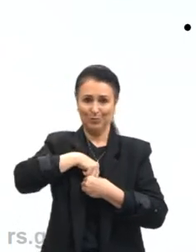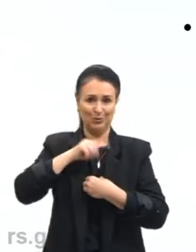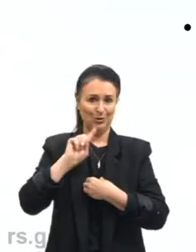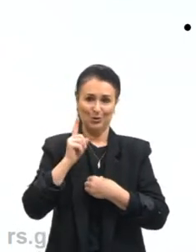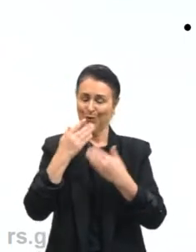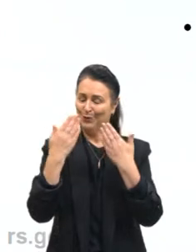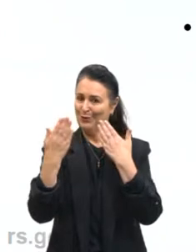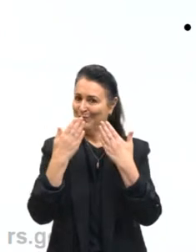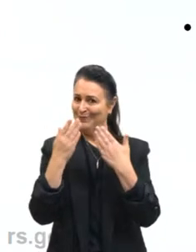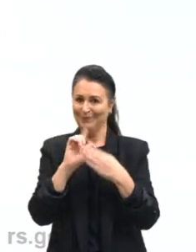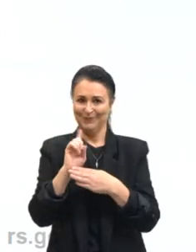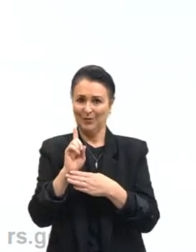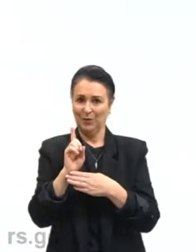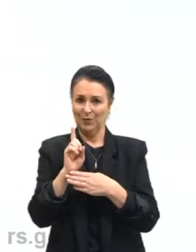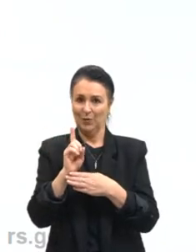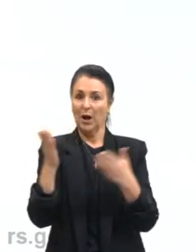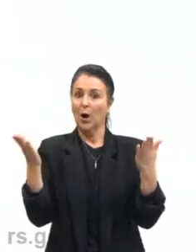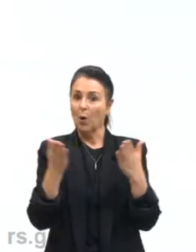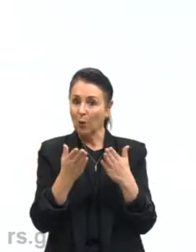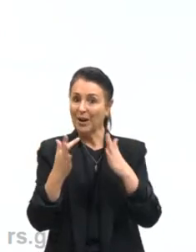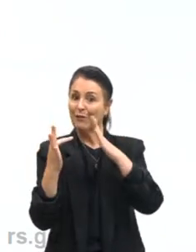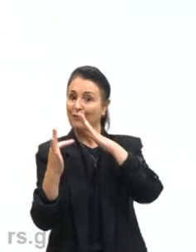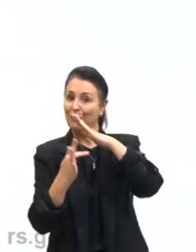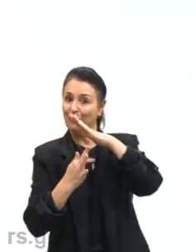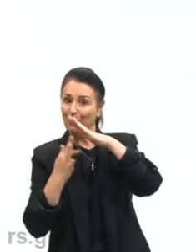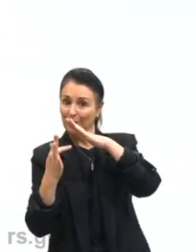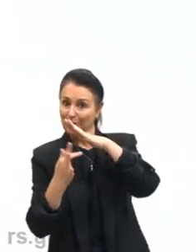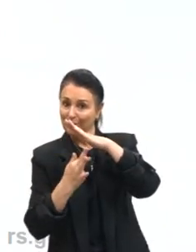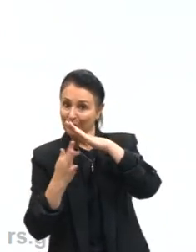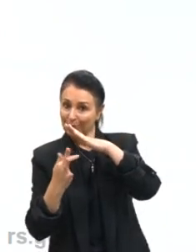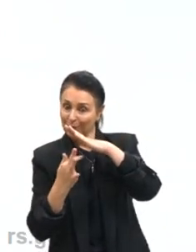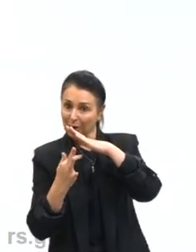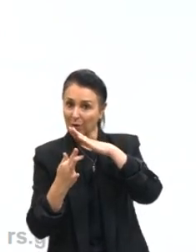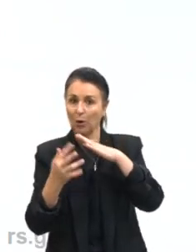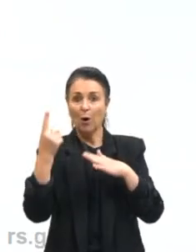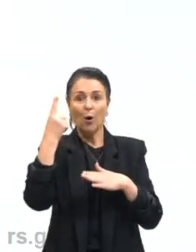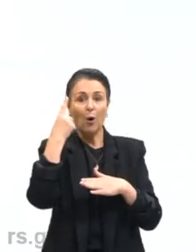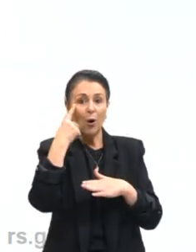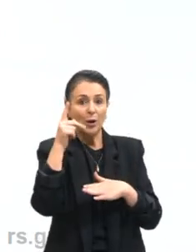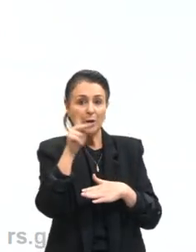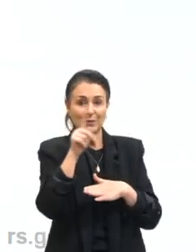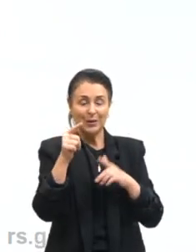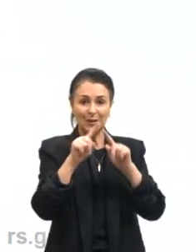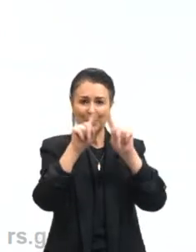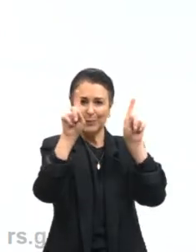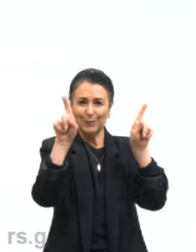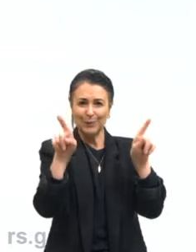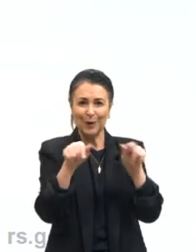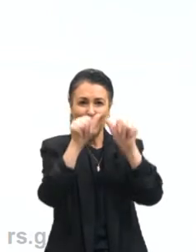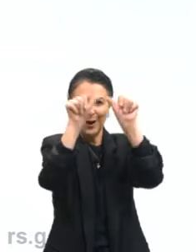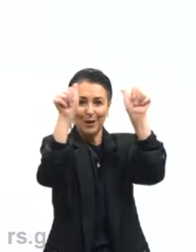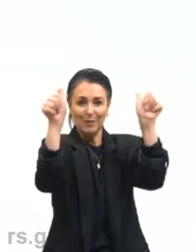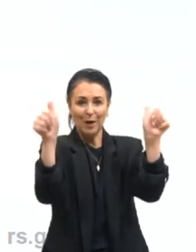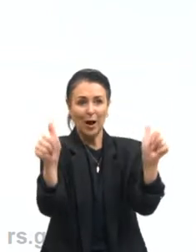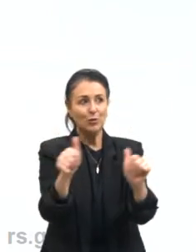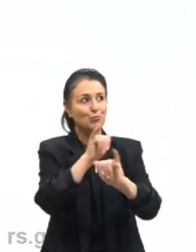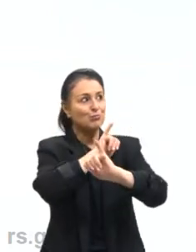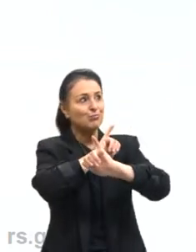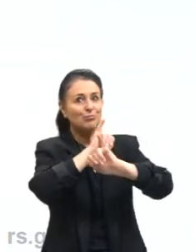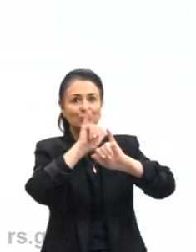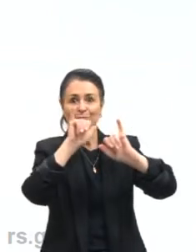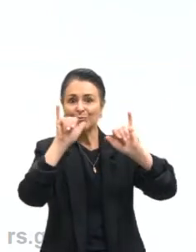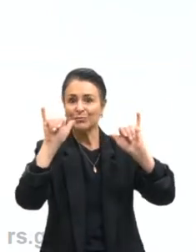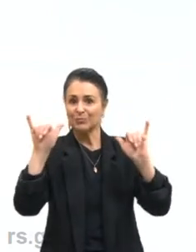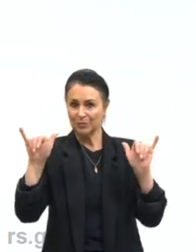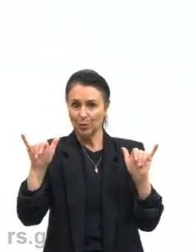E aí, se nós olharmos aqui, eu estou jogando aqui com vocês entre imagens publicitárias, que é aquelas que